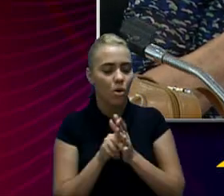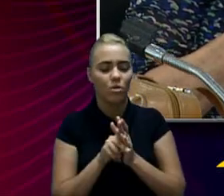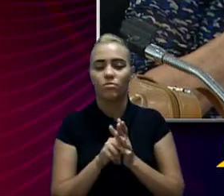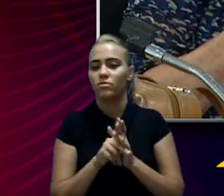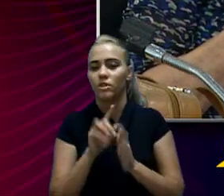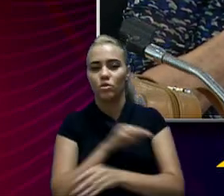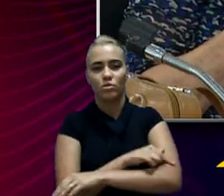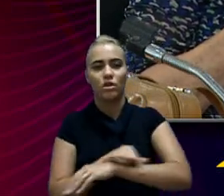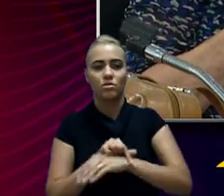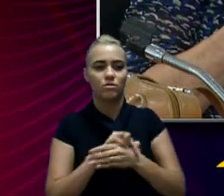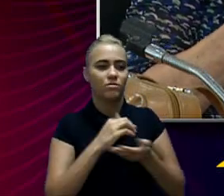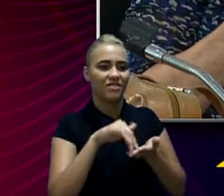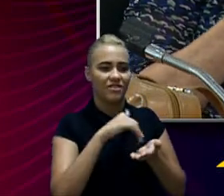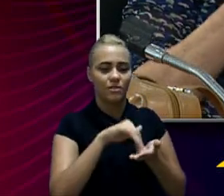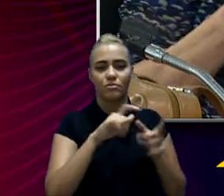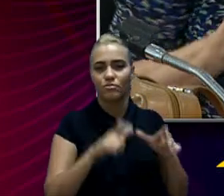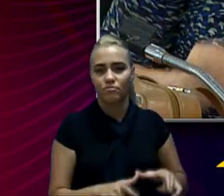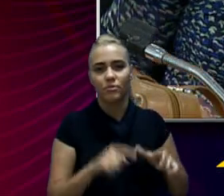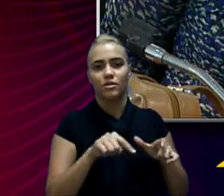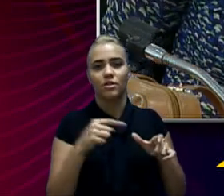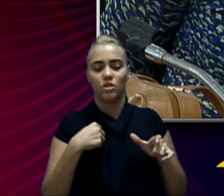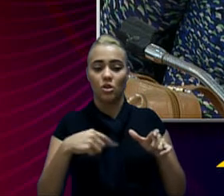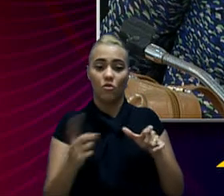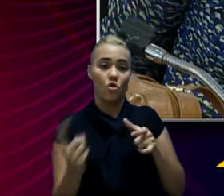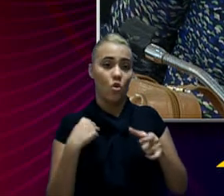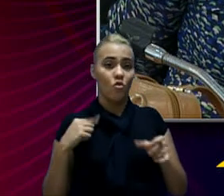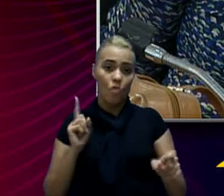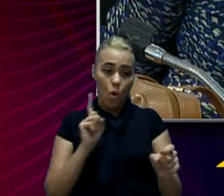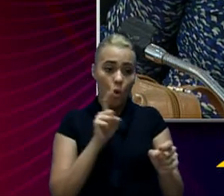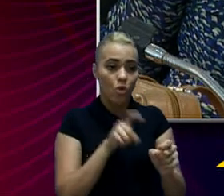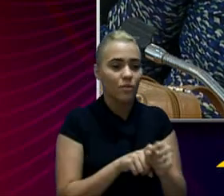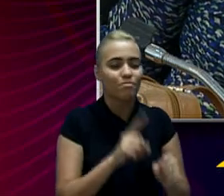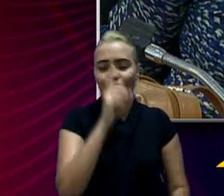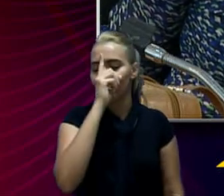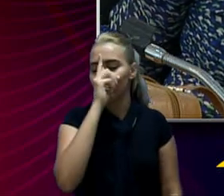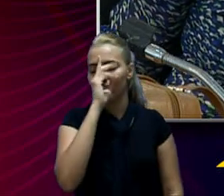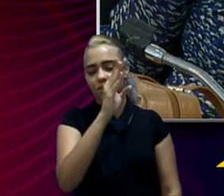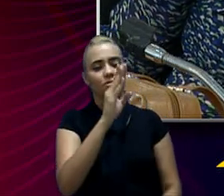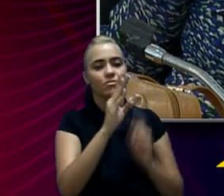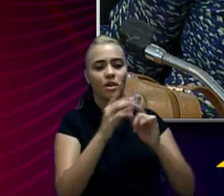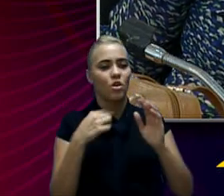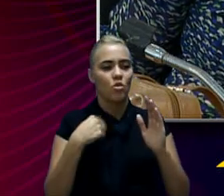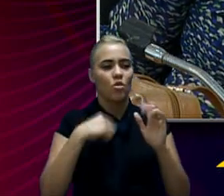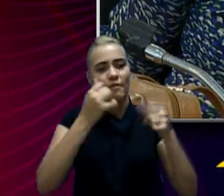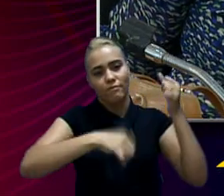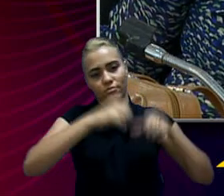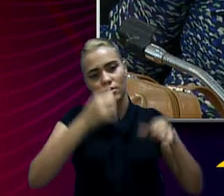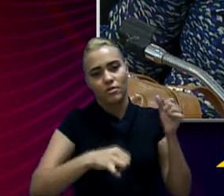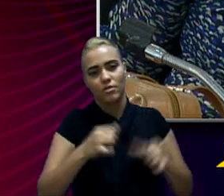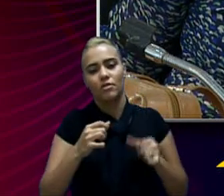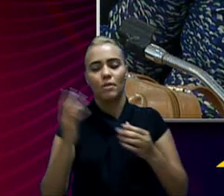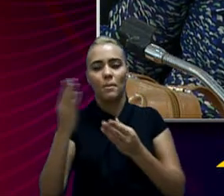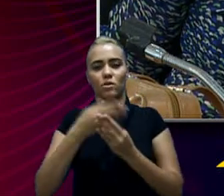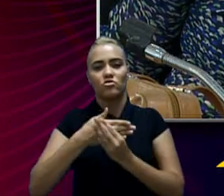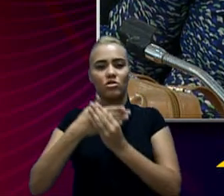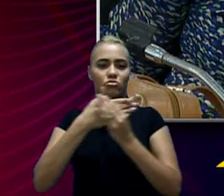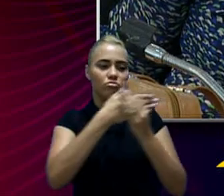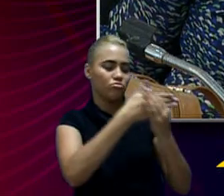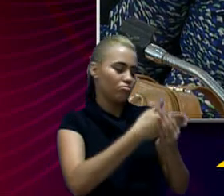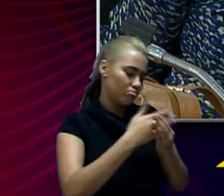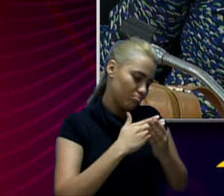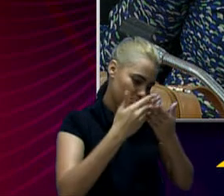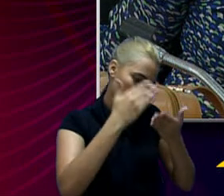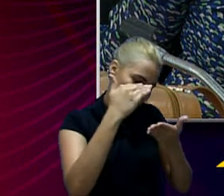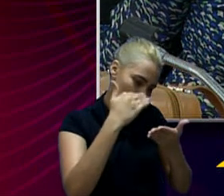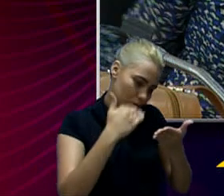Então, assim que retornar para a secretaria, a minha primeira tarefa será de analisar esse processo que chegou ontem, no